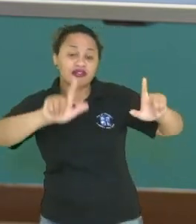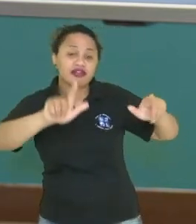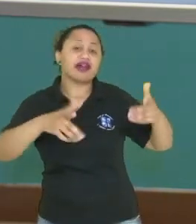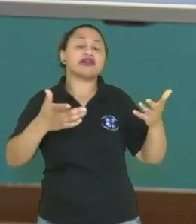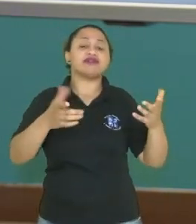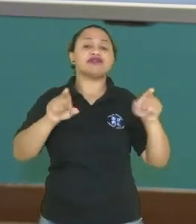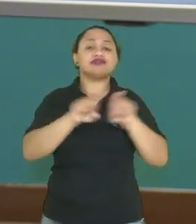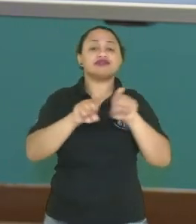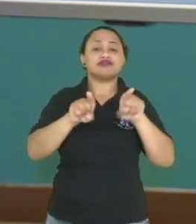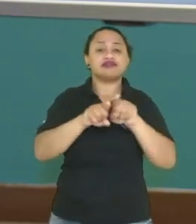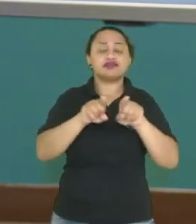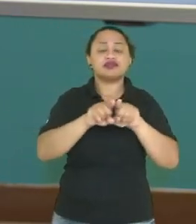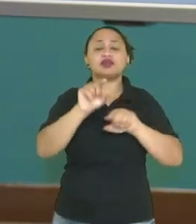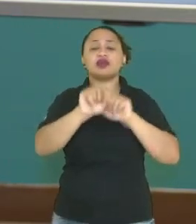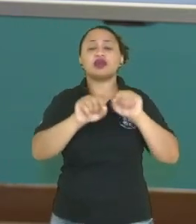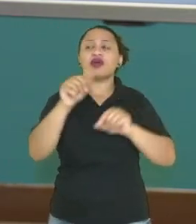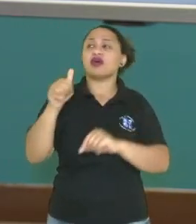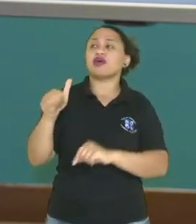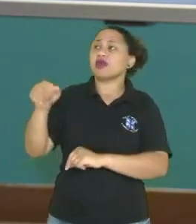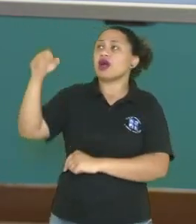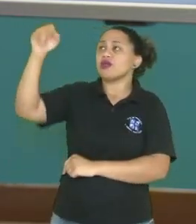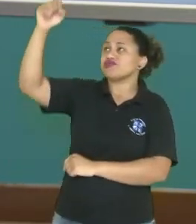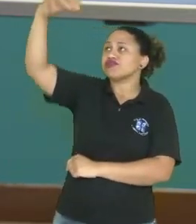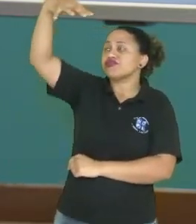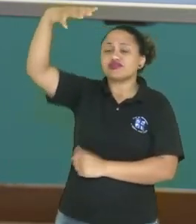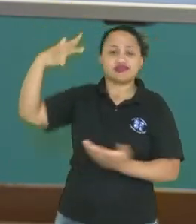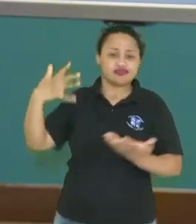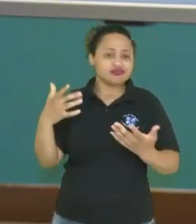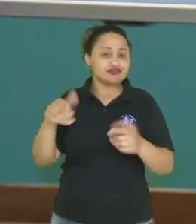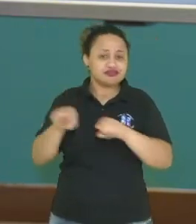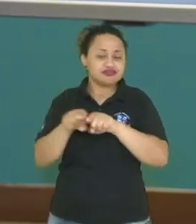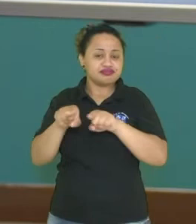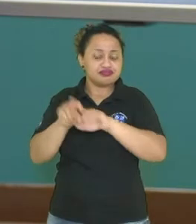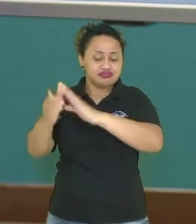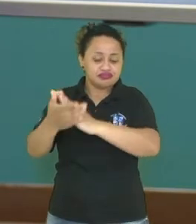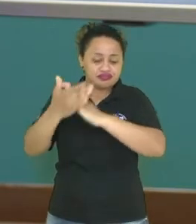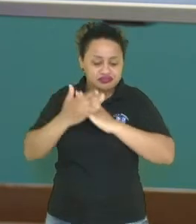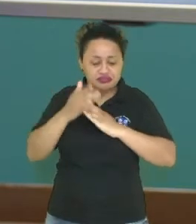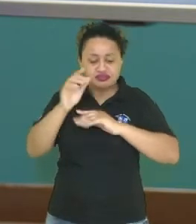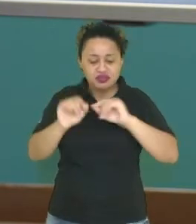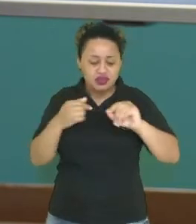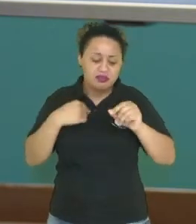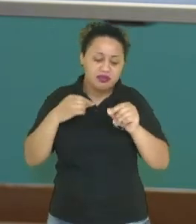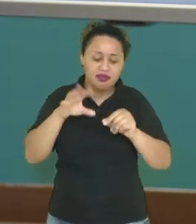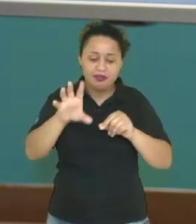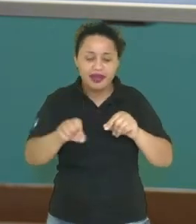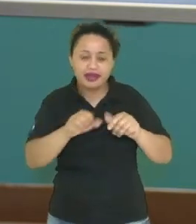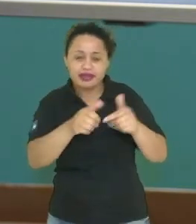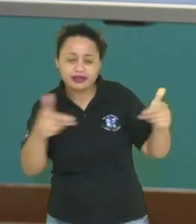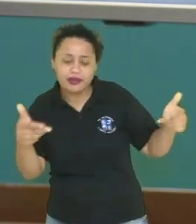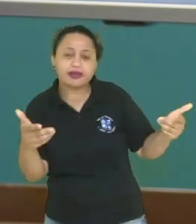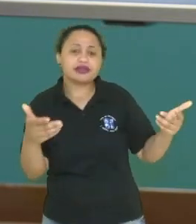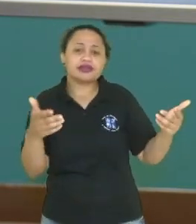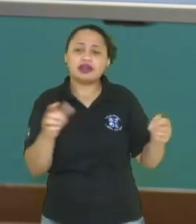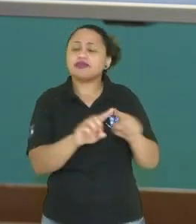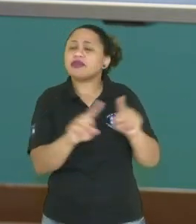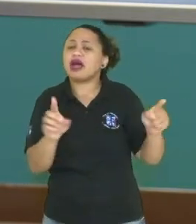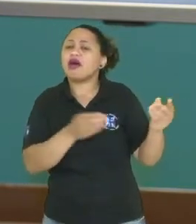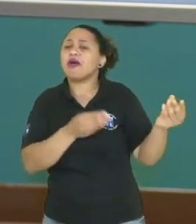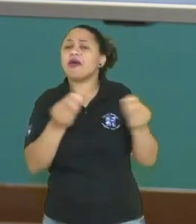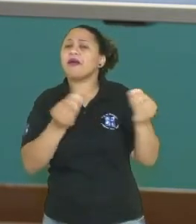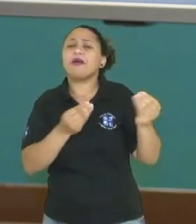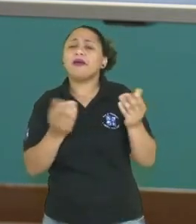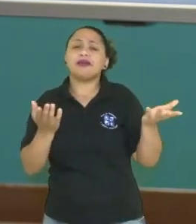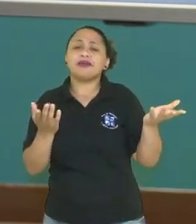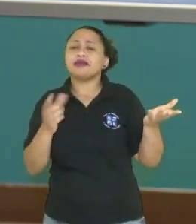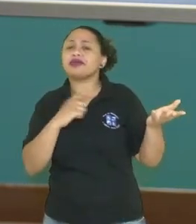a gente acende, liga a luz ali para nos auxiliar ali para pegar um objeto. Mas daí, paramos